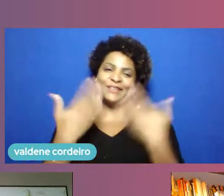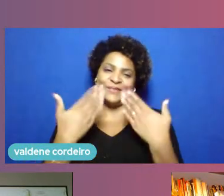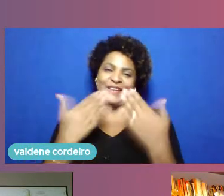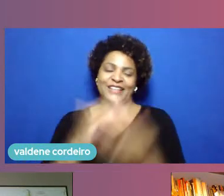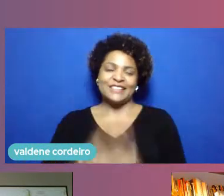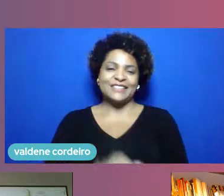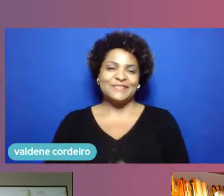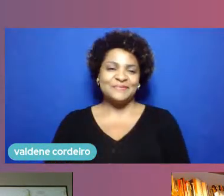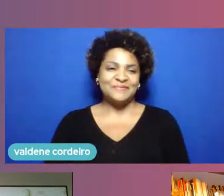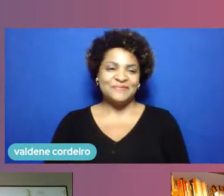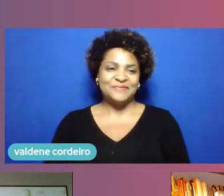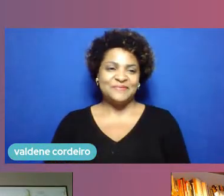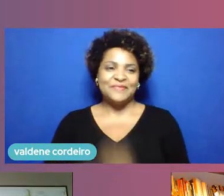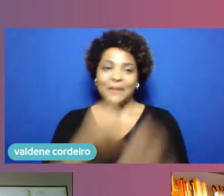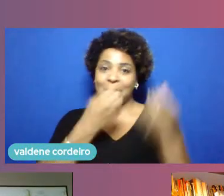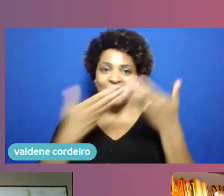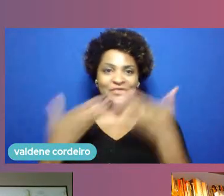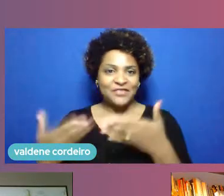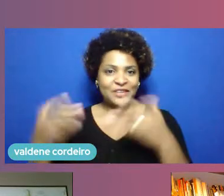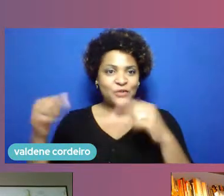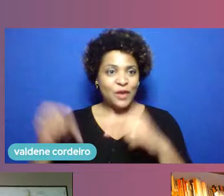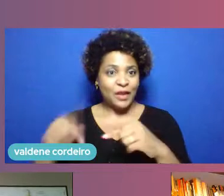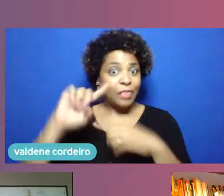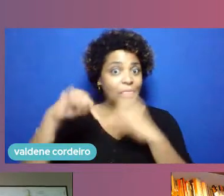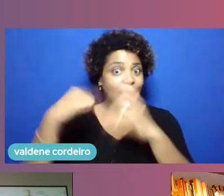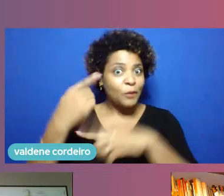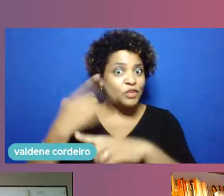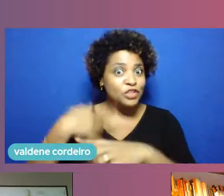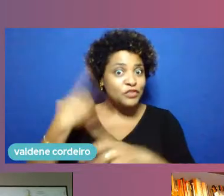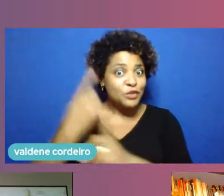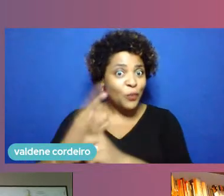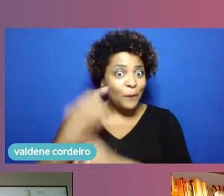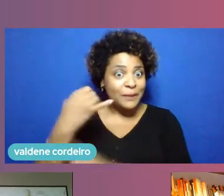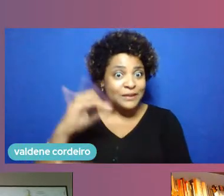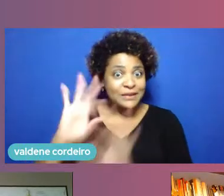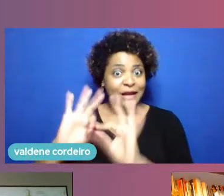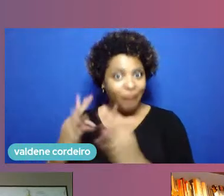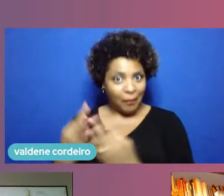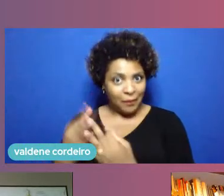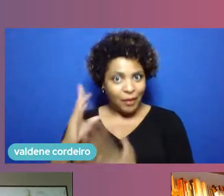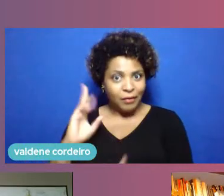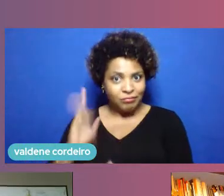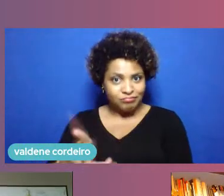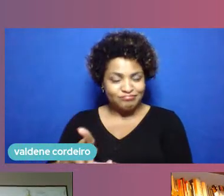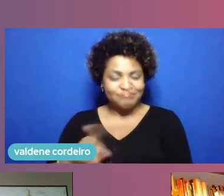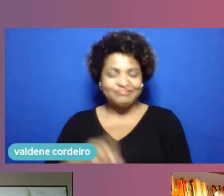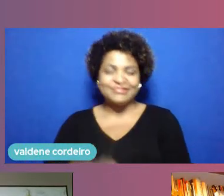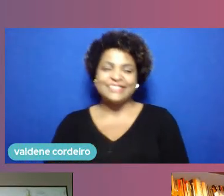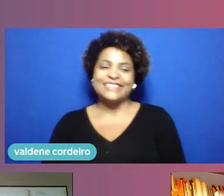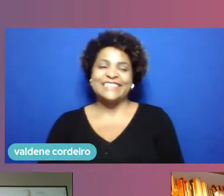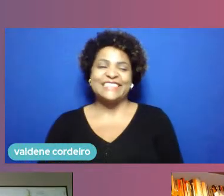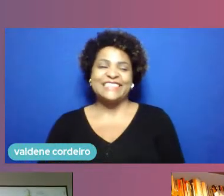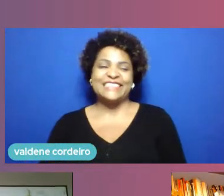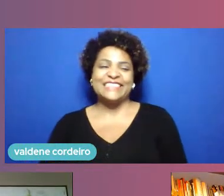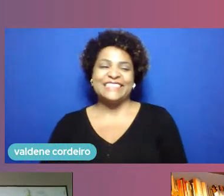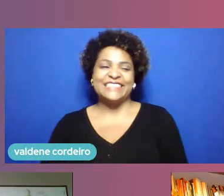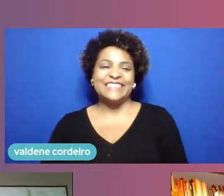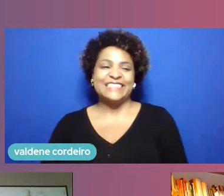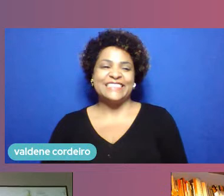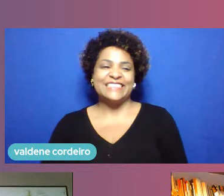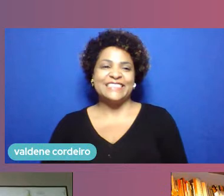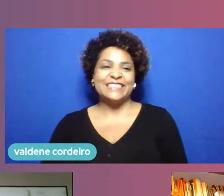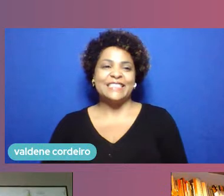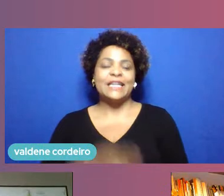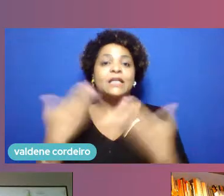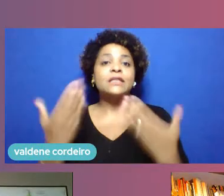muito bem-vindo, Rafael. Vamos descobrir os nossos laços familiares. Vamos, sim. Bom, para começar,